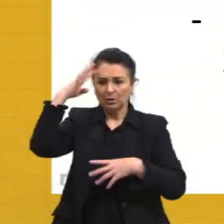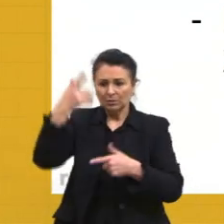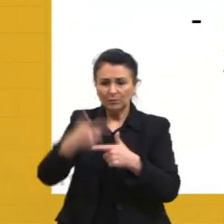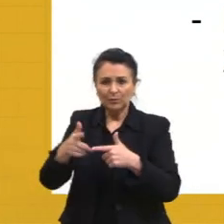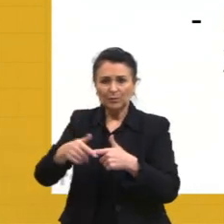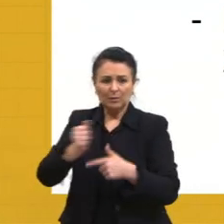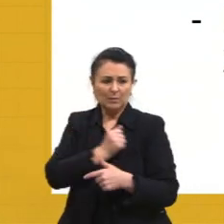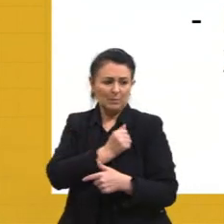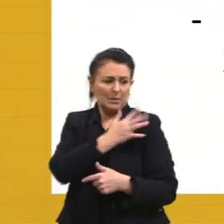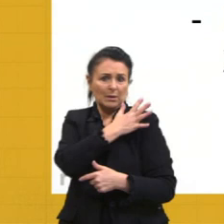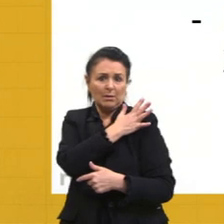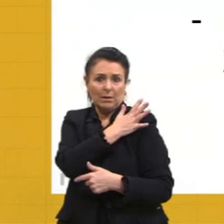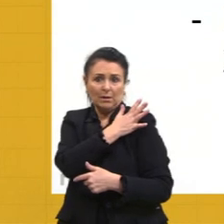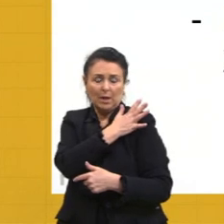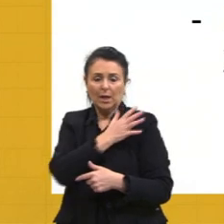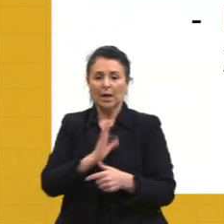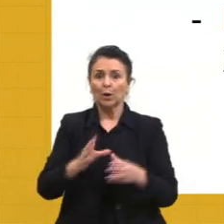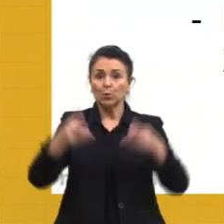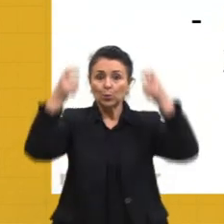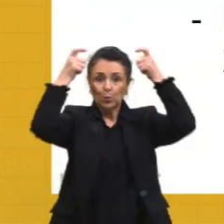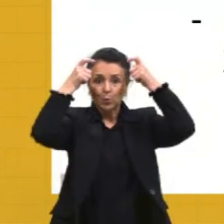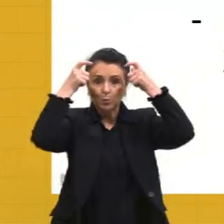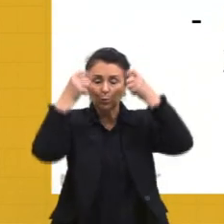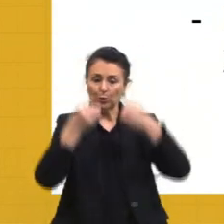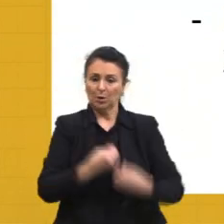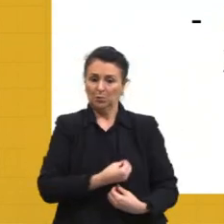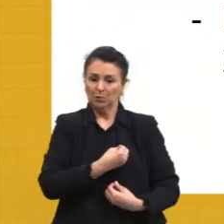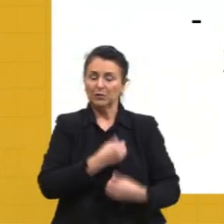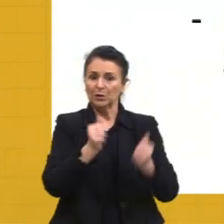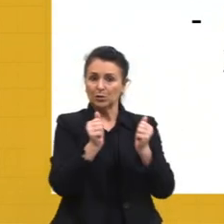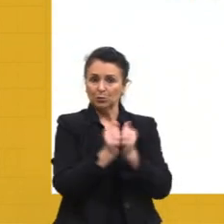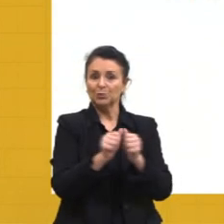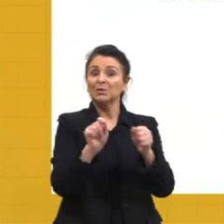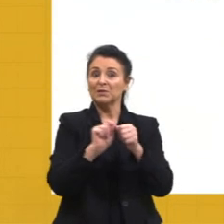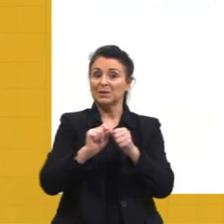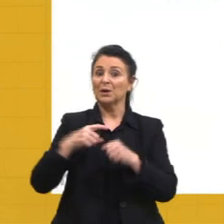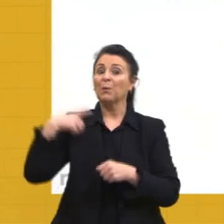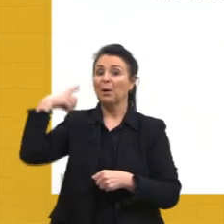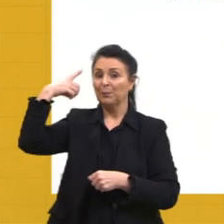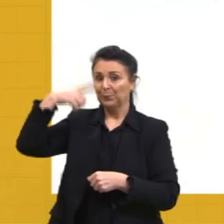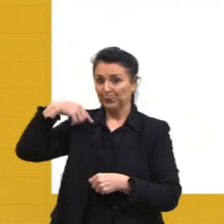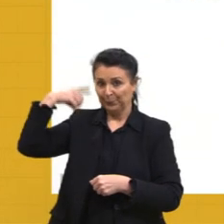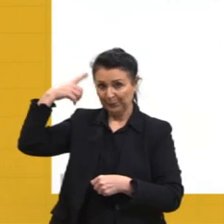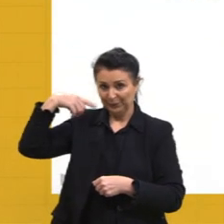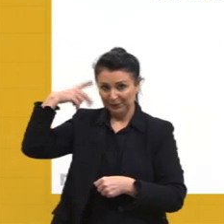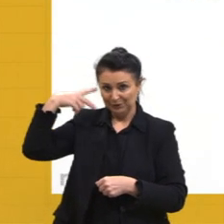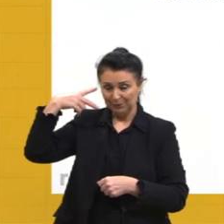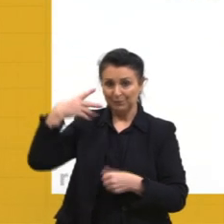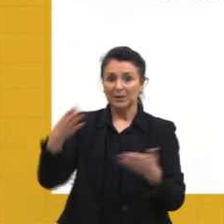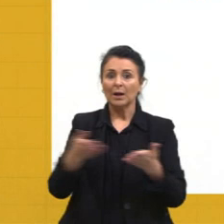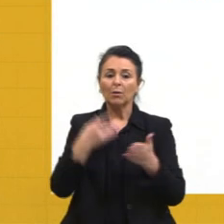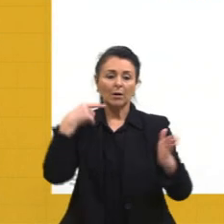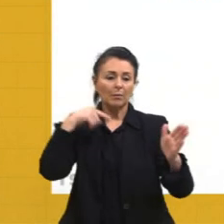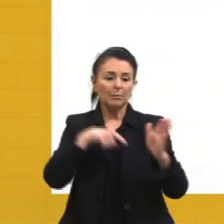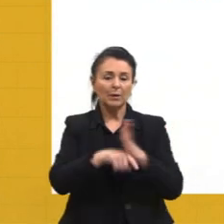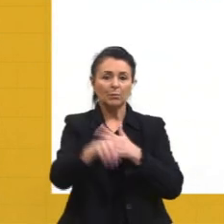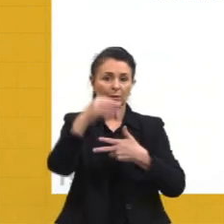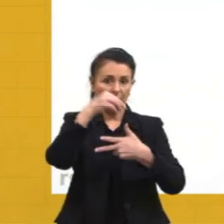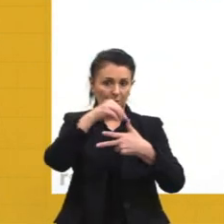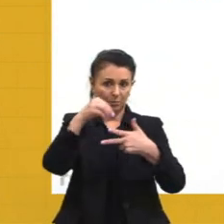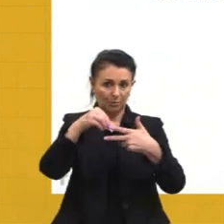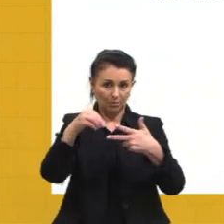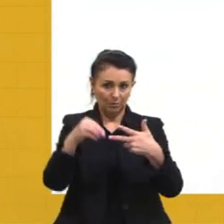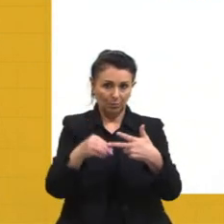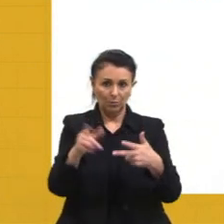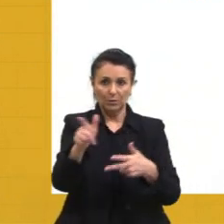espaço de convívio dos nobres, mas também era onde era feita a política. E agora a gente vai nas nossas questões do Enem, questão